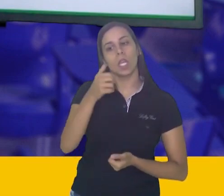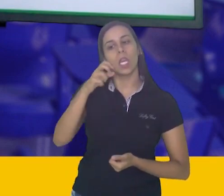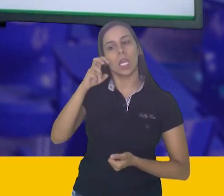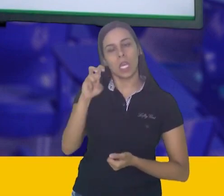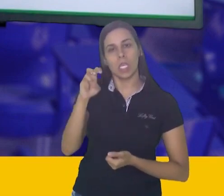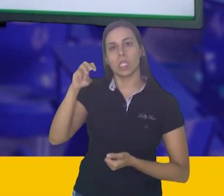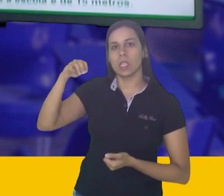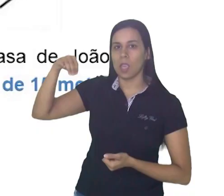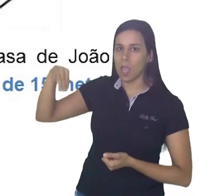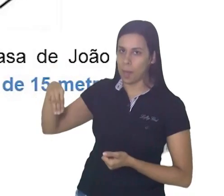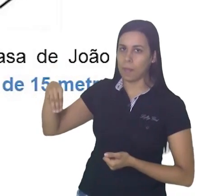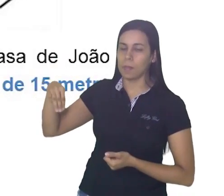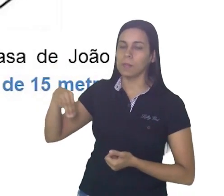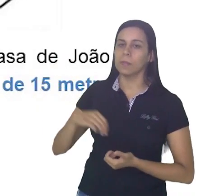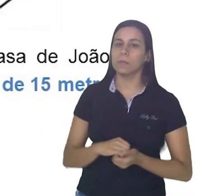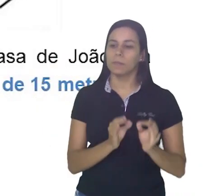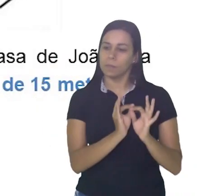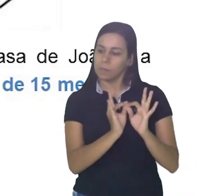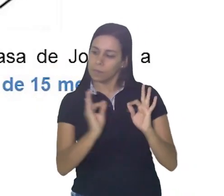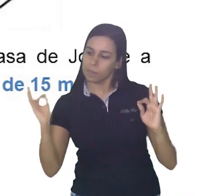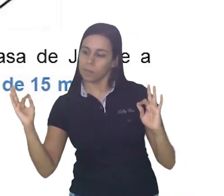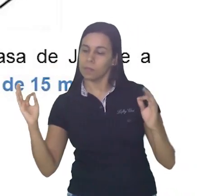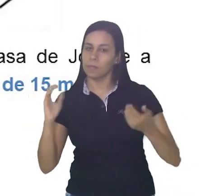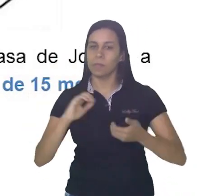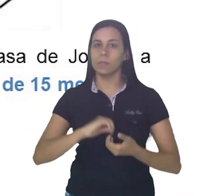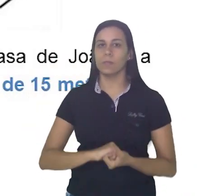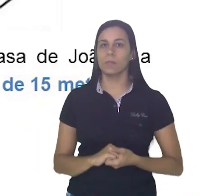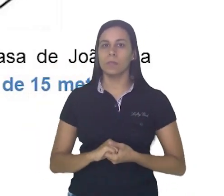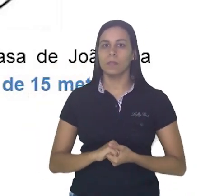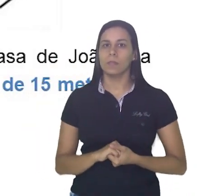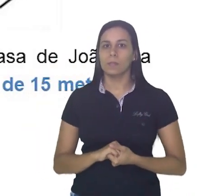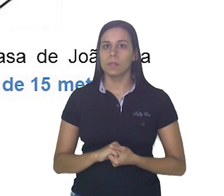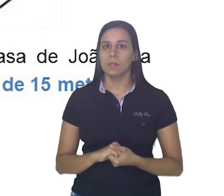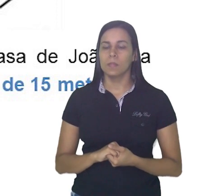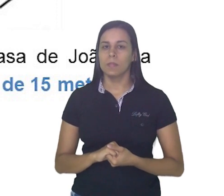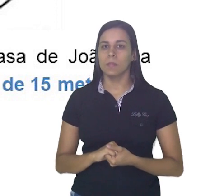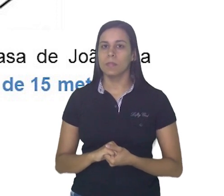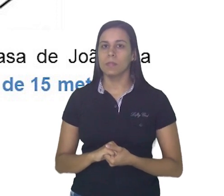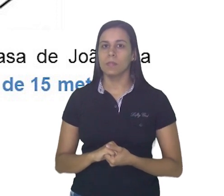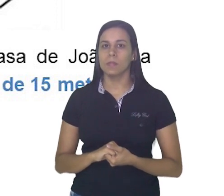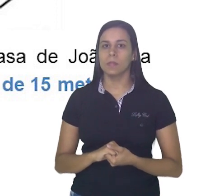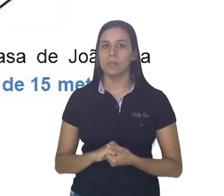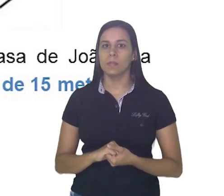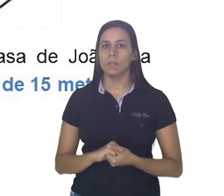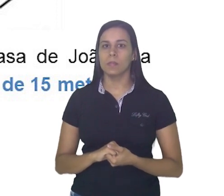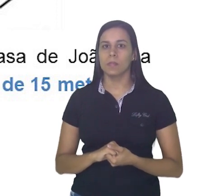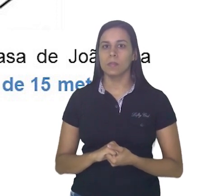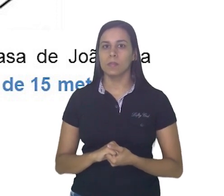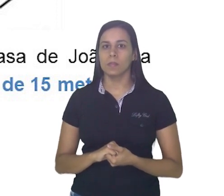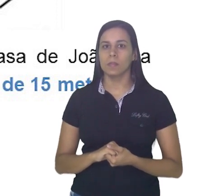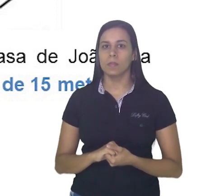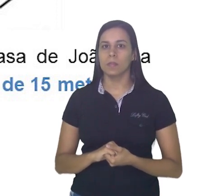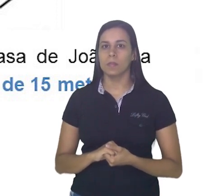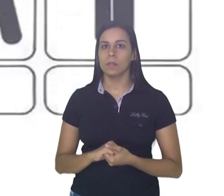quinze metros. A distância entre a casa de João e a escola é de quinze metros.